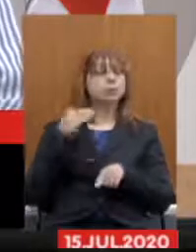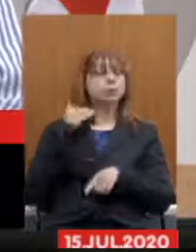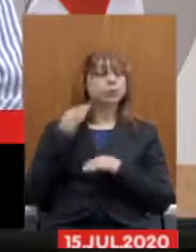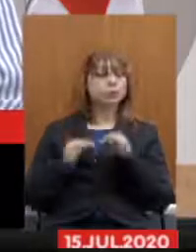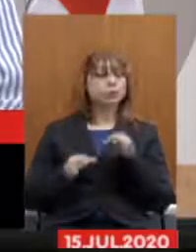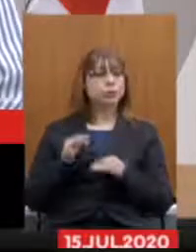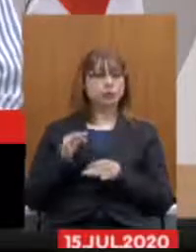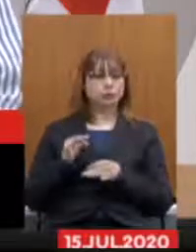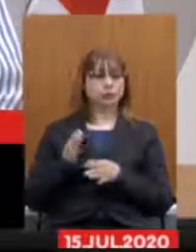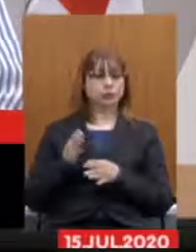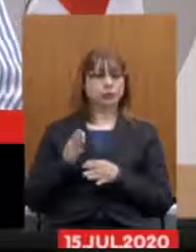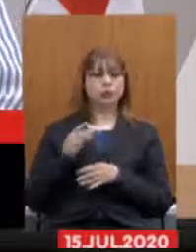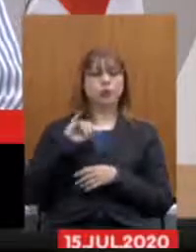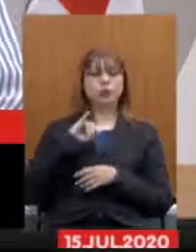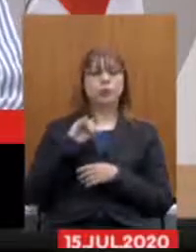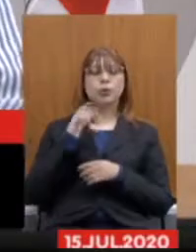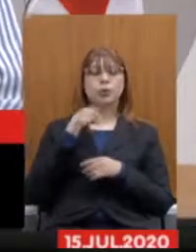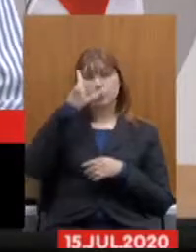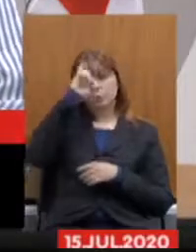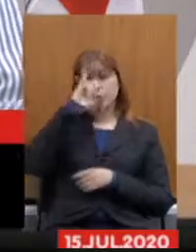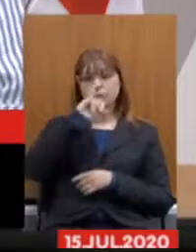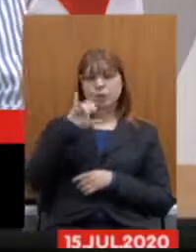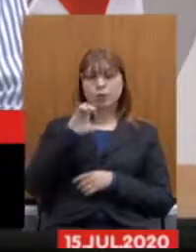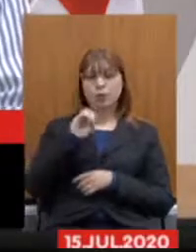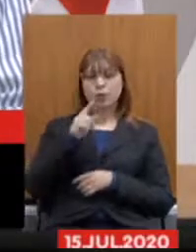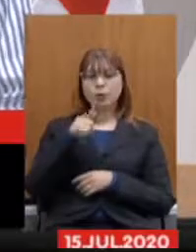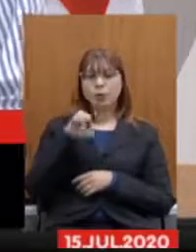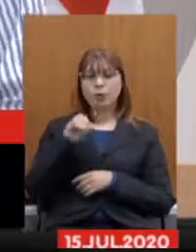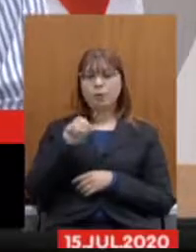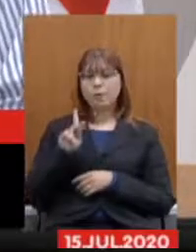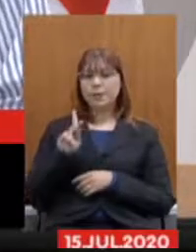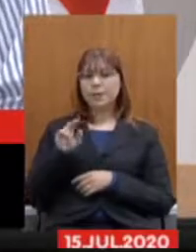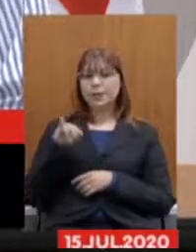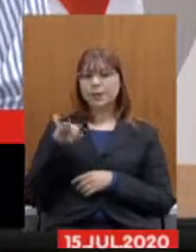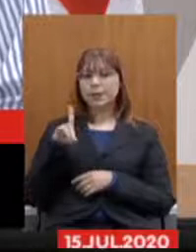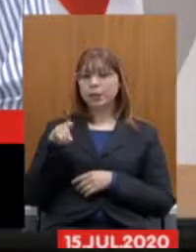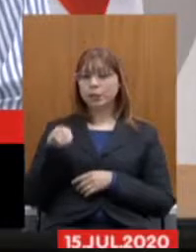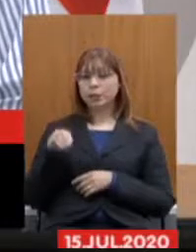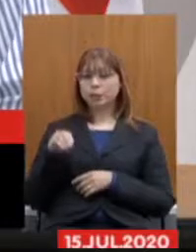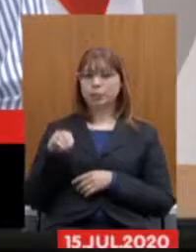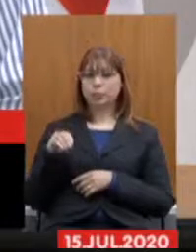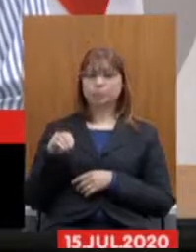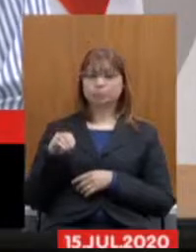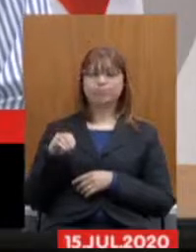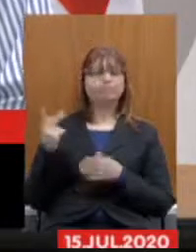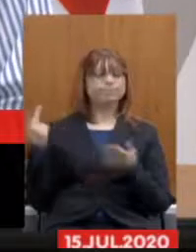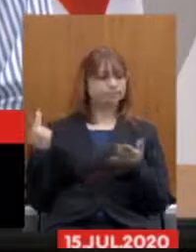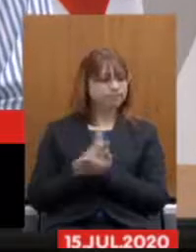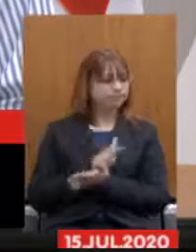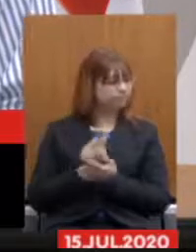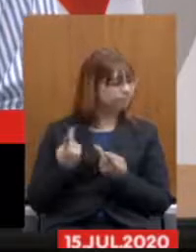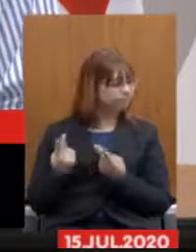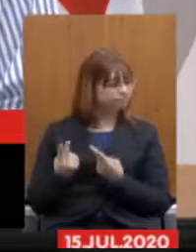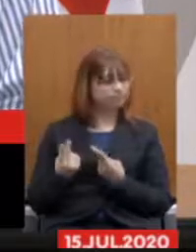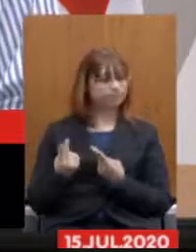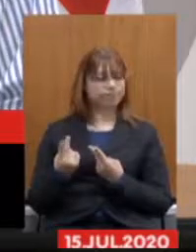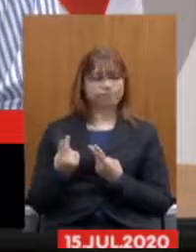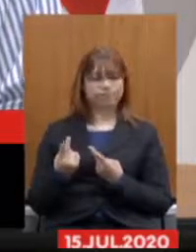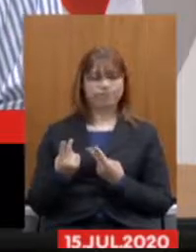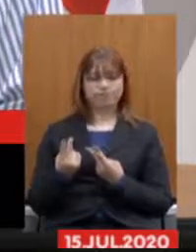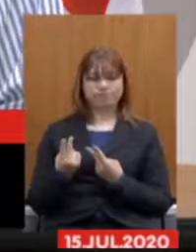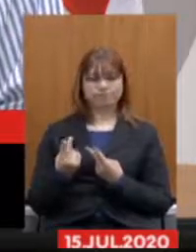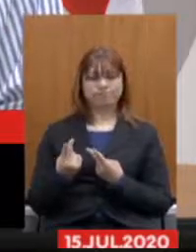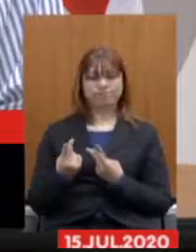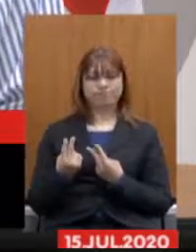no João Penido perpassando na mesma situação e o